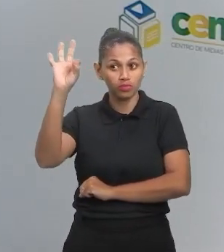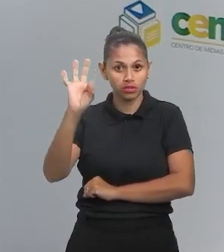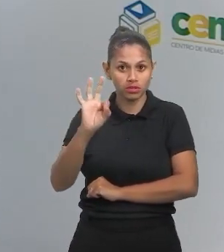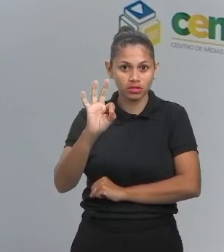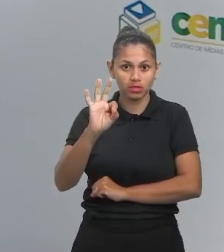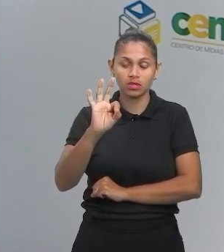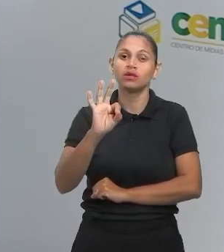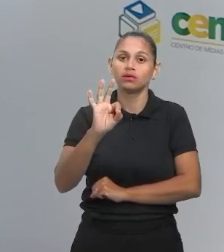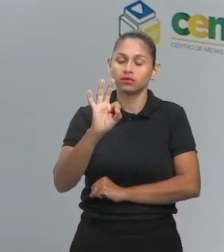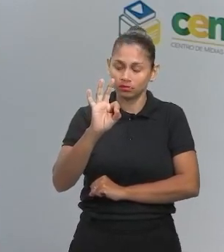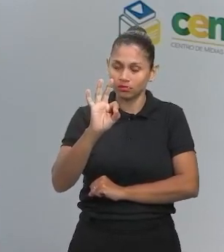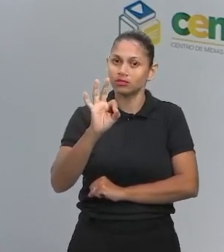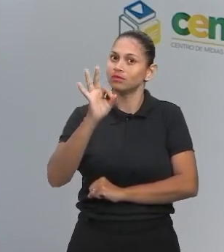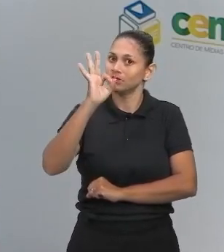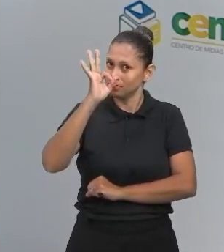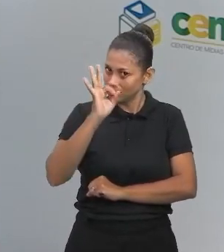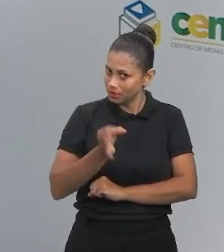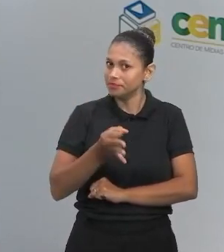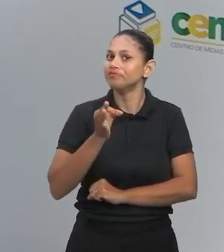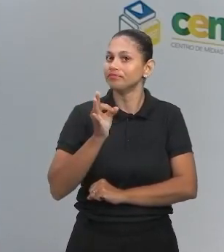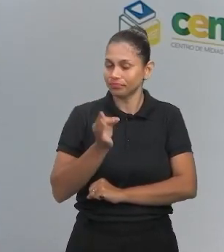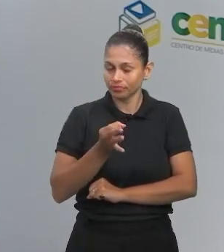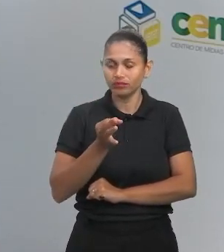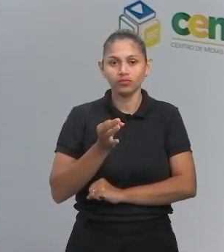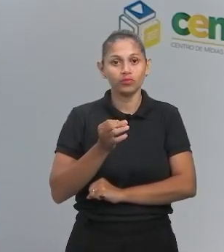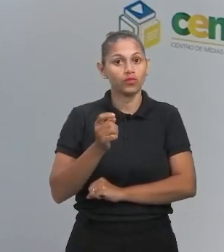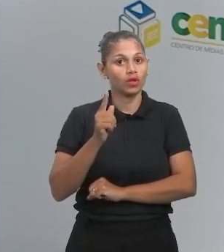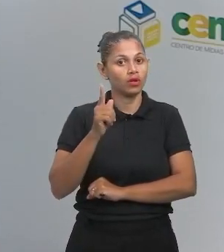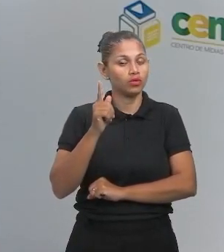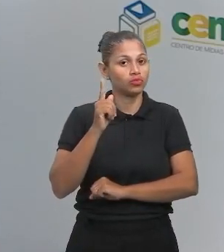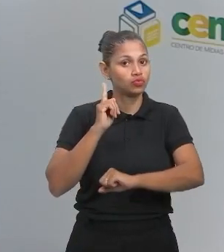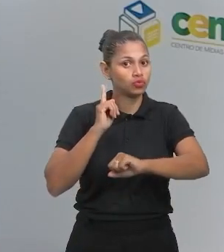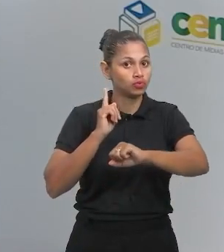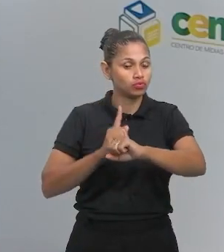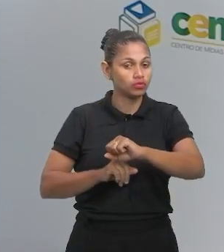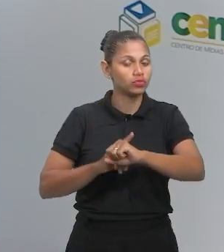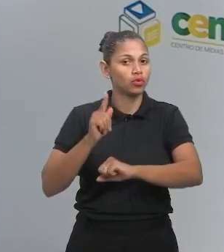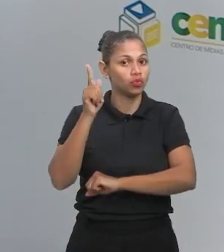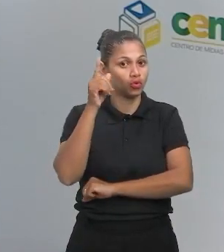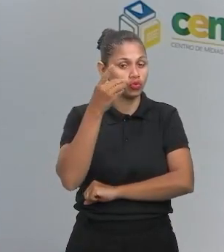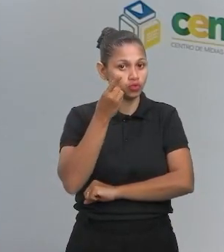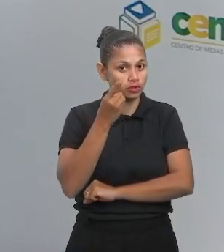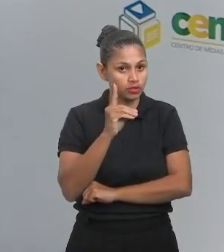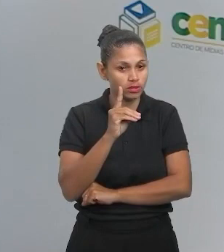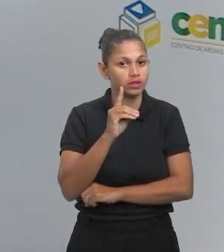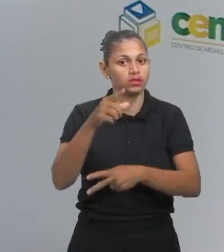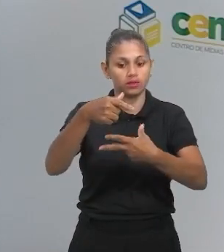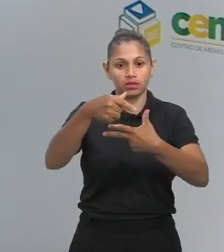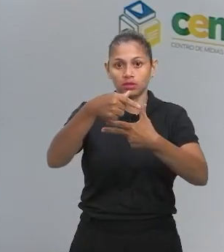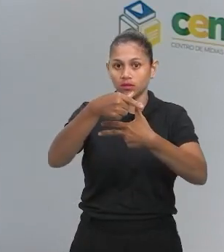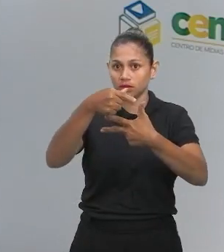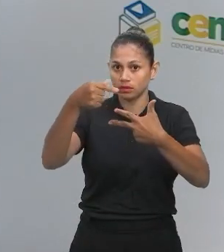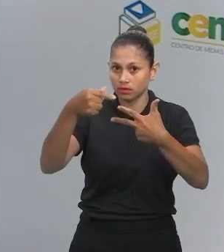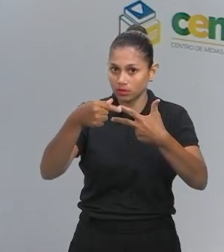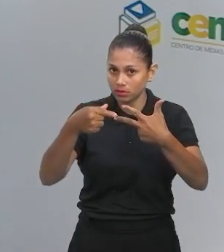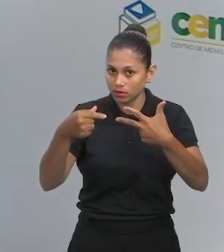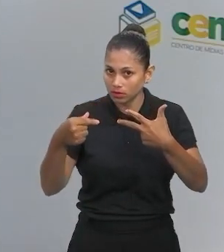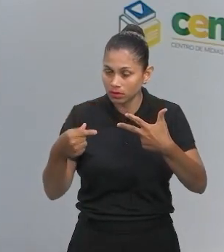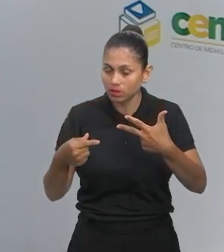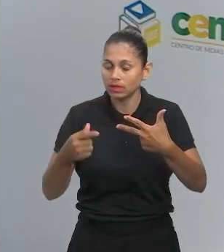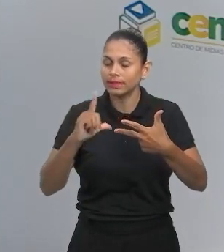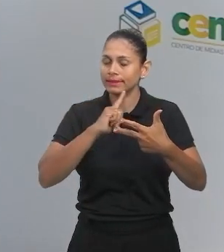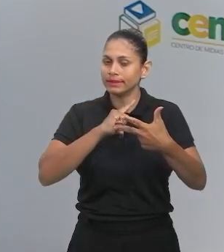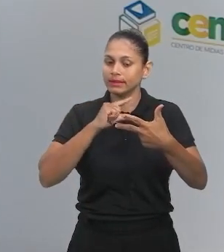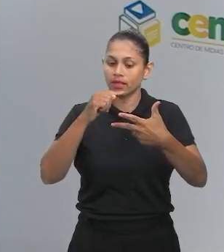Vale ressaltar que no dia do Enem, no dia do Enem, você tem quatro ferramentas